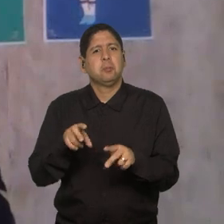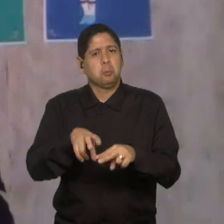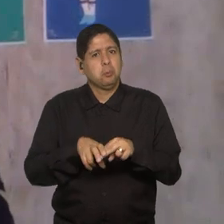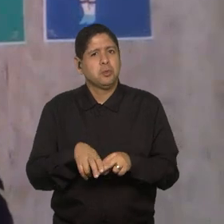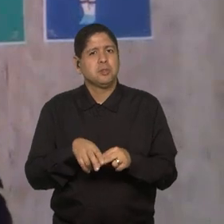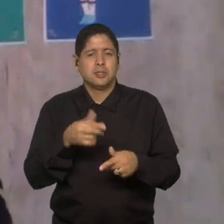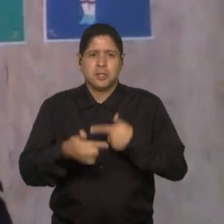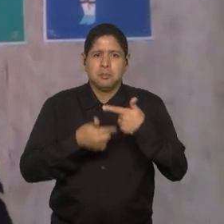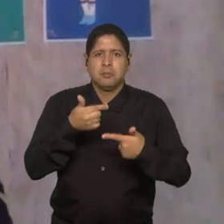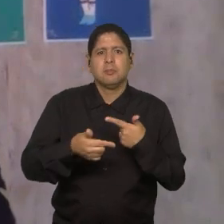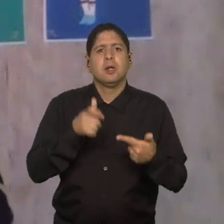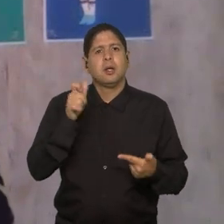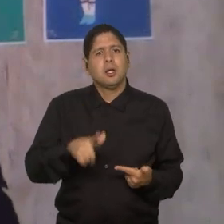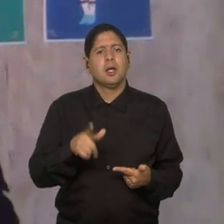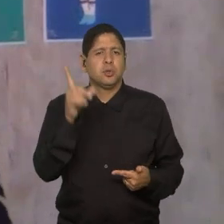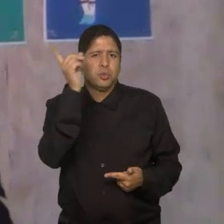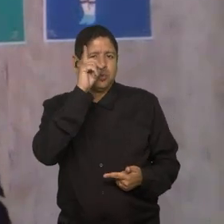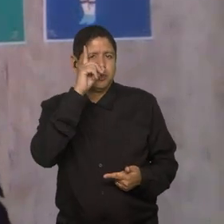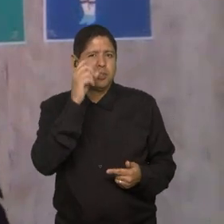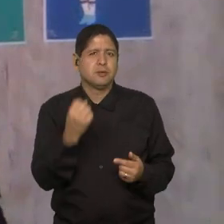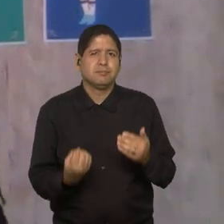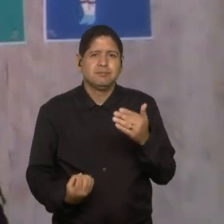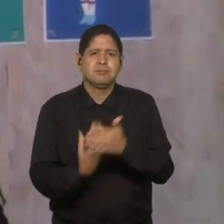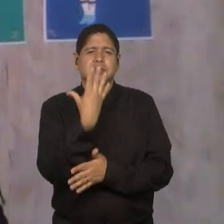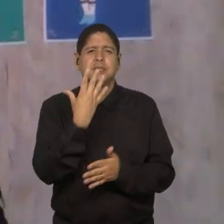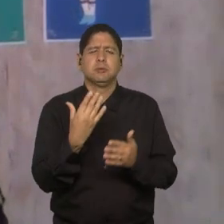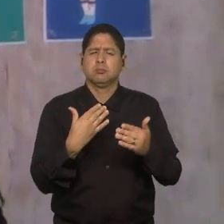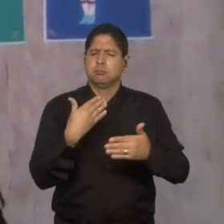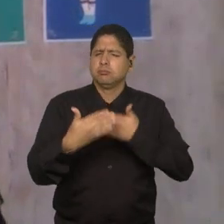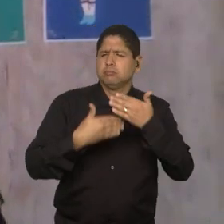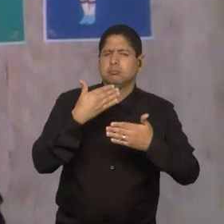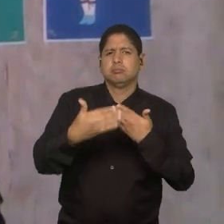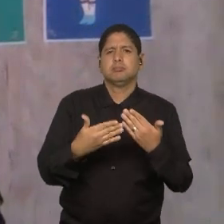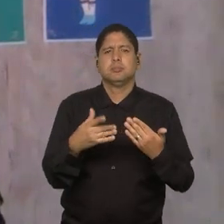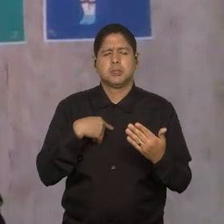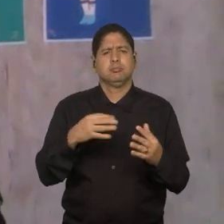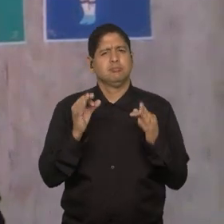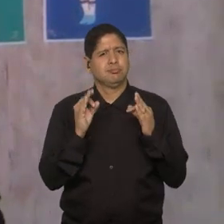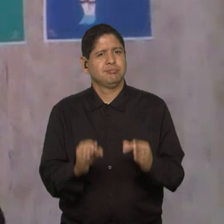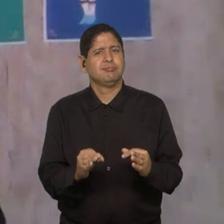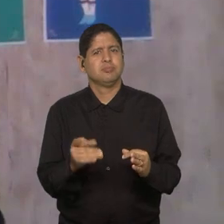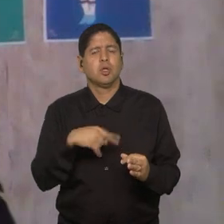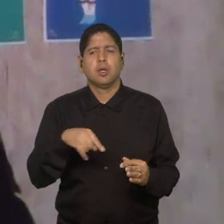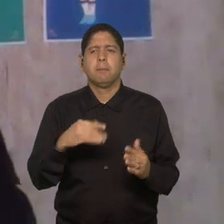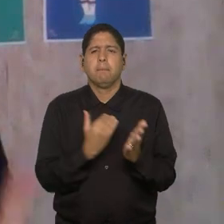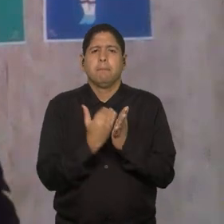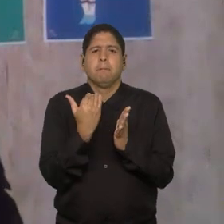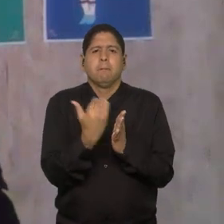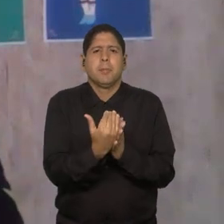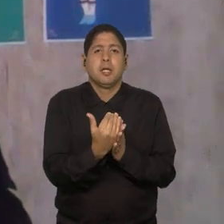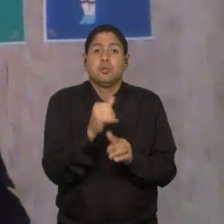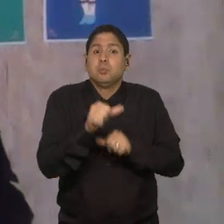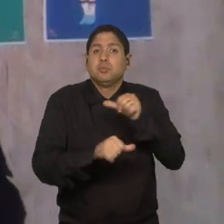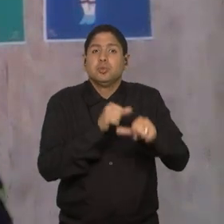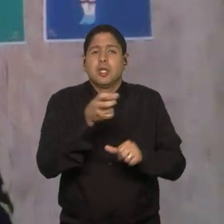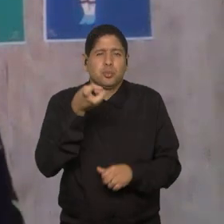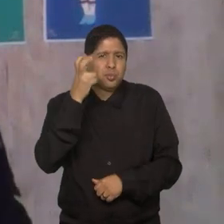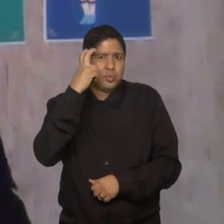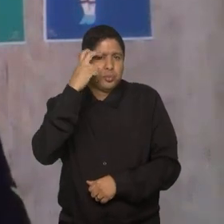é por aí que é o trabalho, né? É o trabalho do dia a dia que vai gerar esses frutos. E eu acho que sim, estamos cada vez mais mudando essa